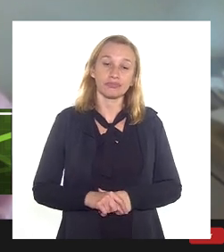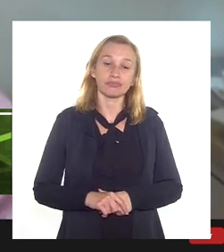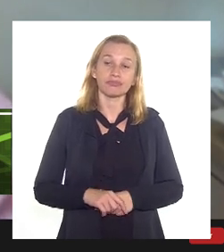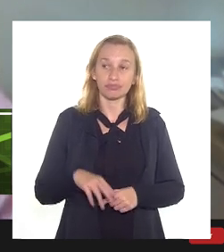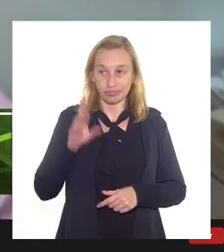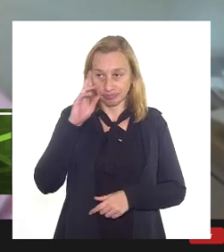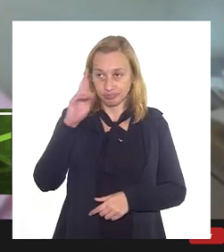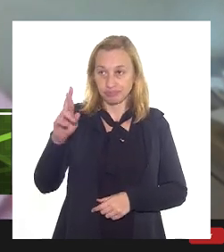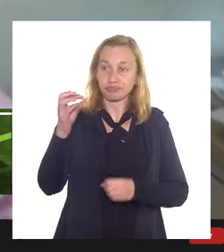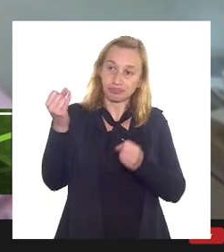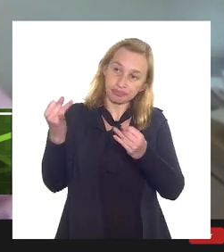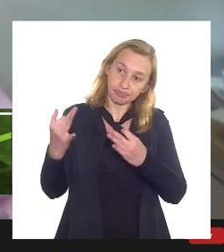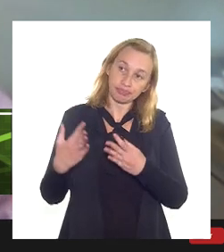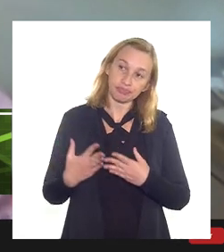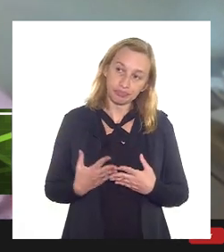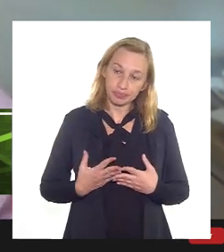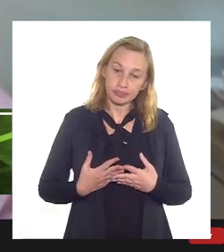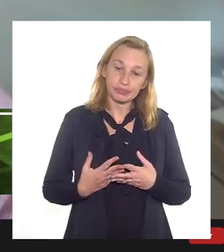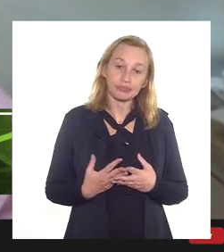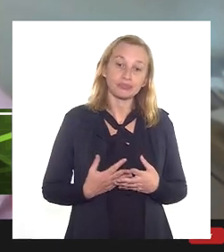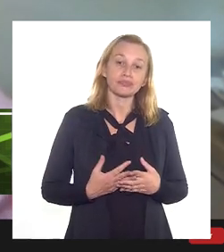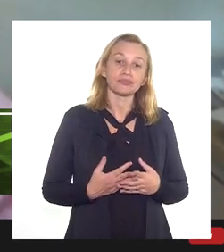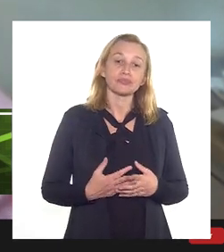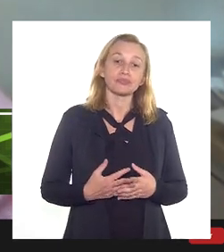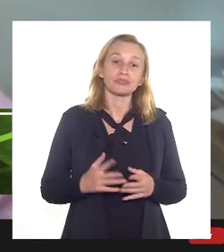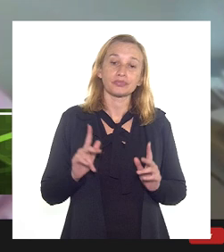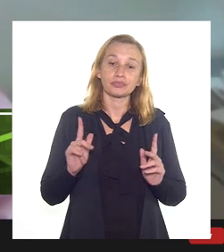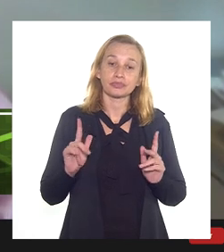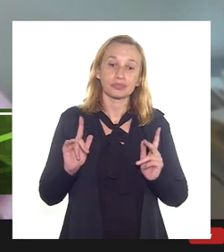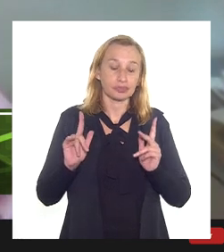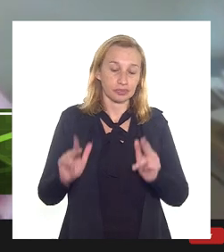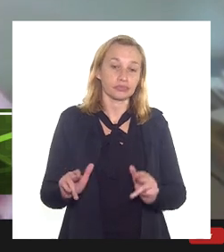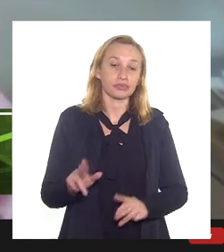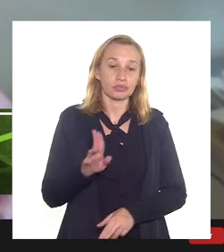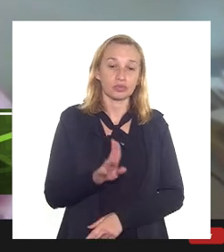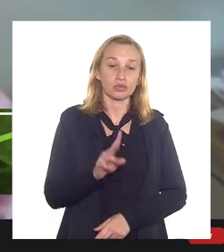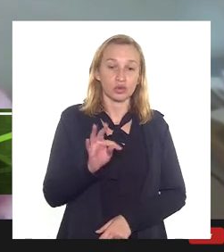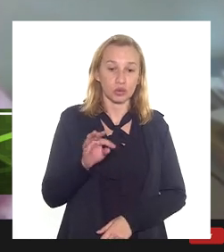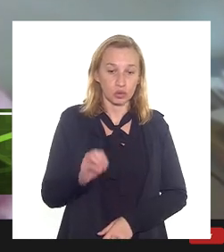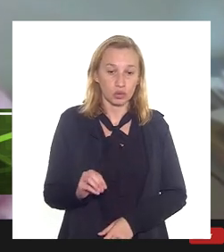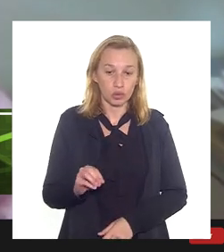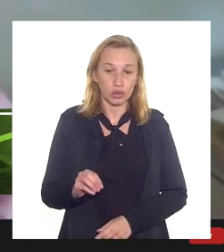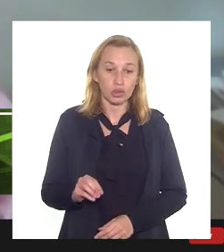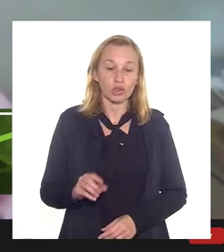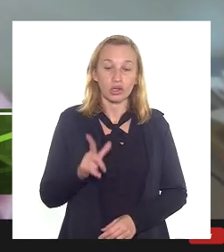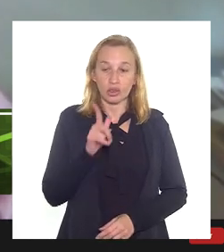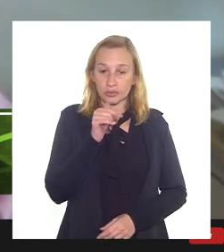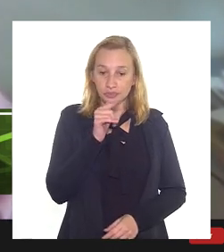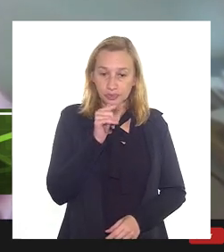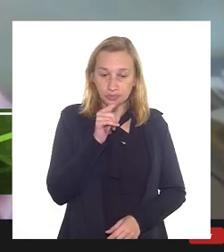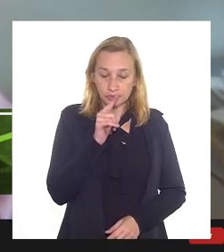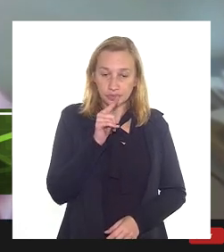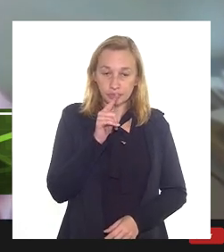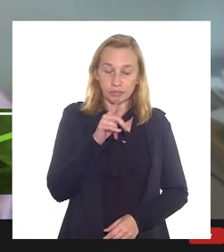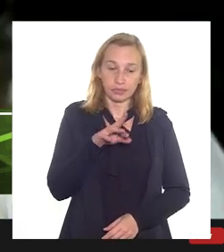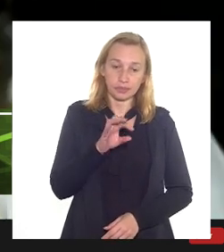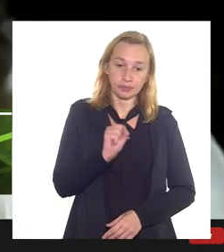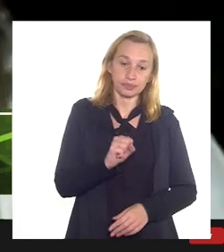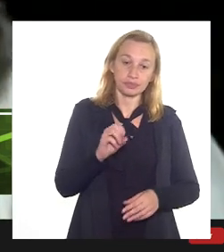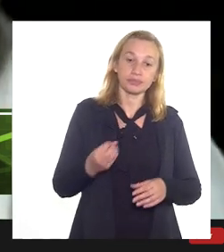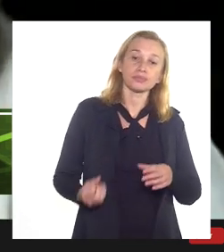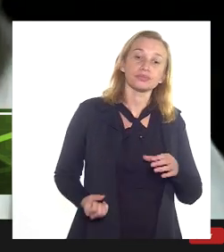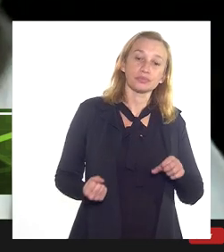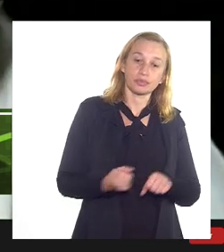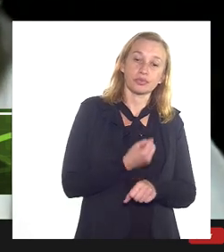está esclarecendo que será o mesmo duto que leva a água para a Reduc e que construirá um duto novo até